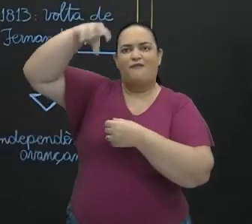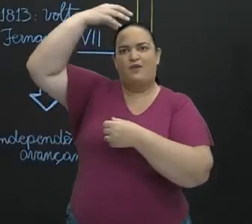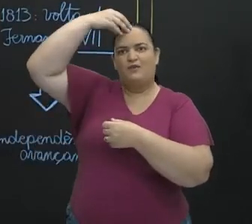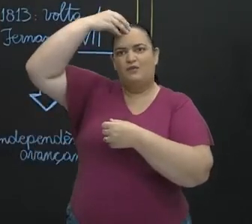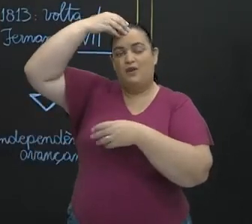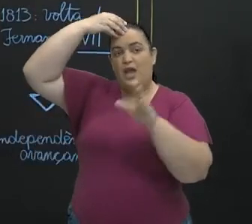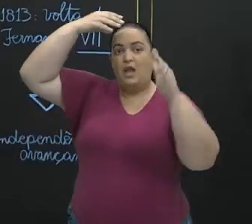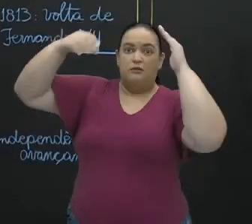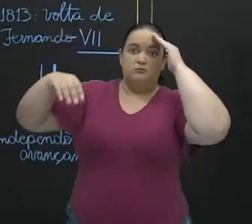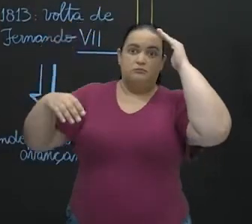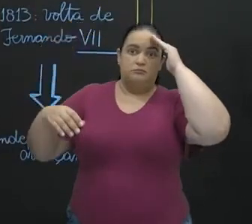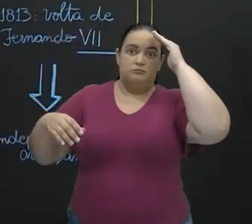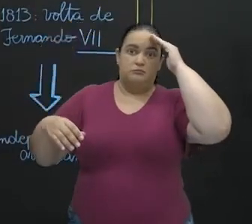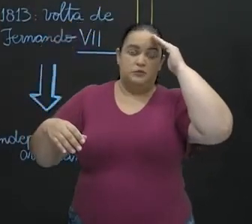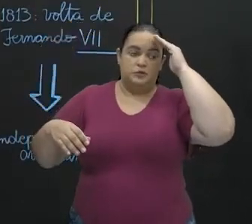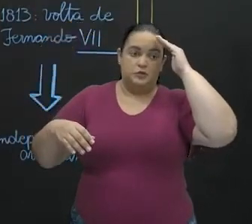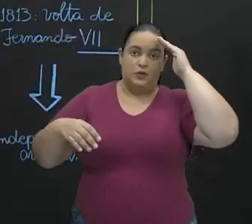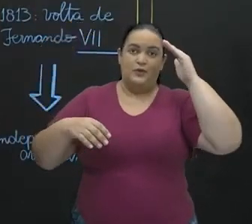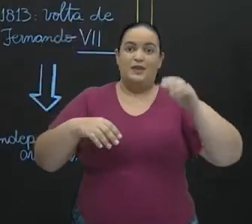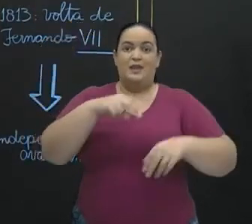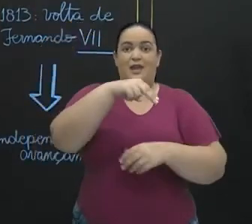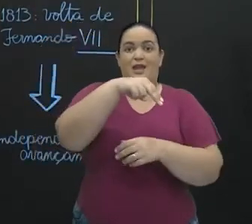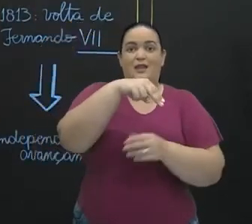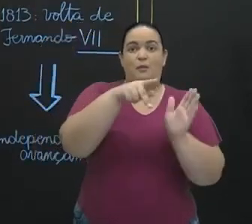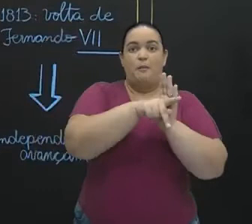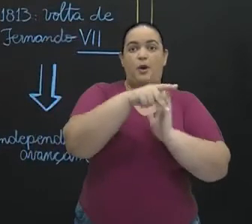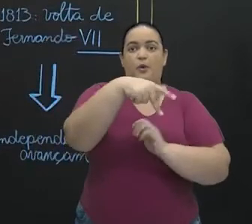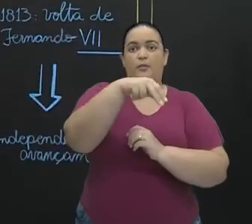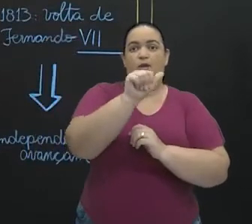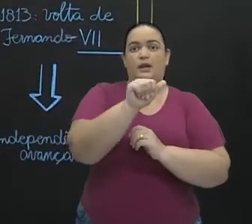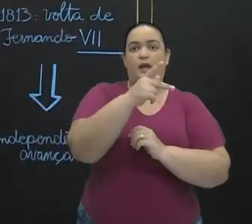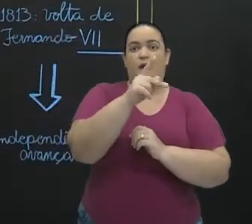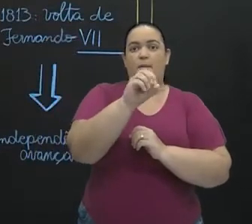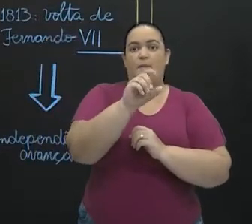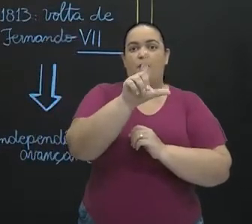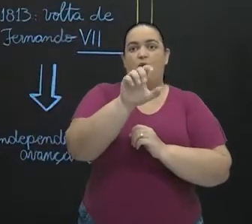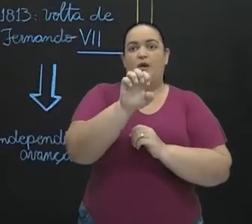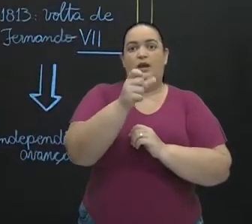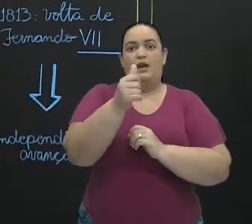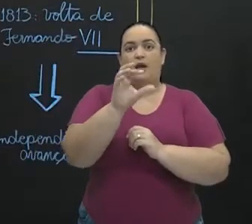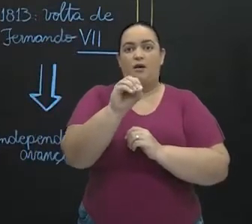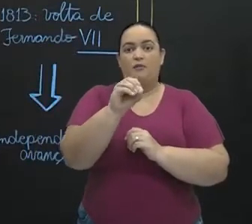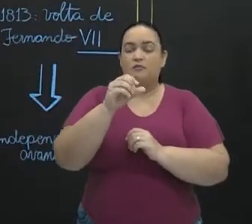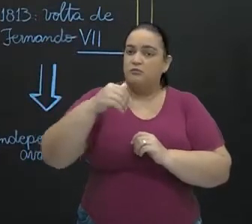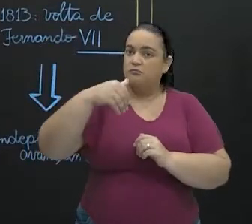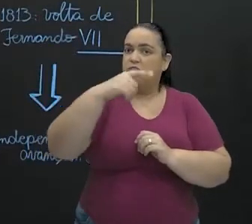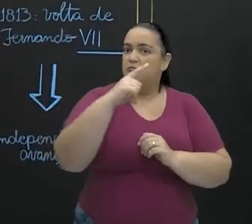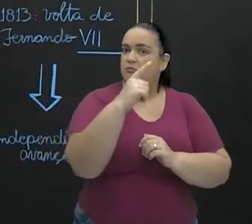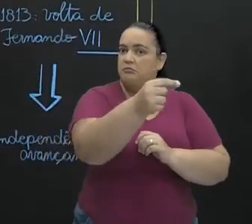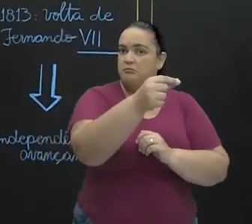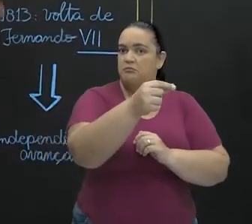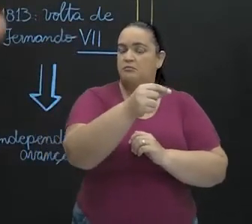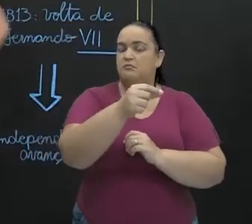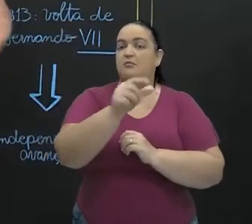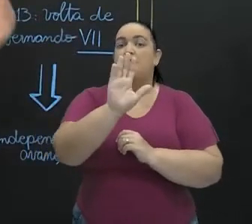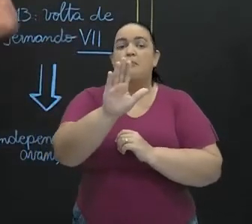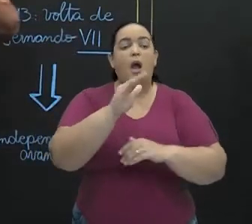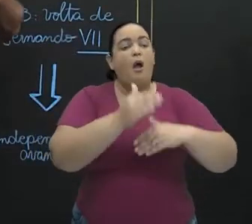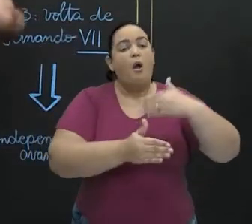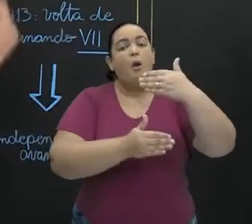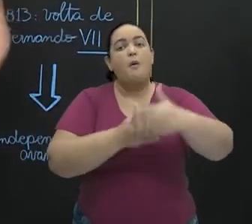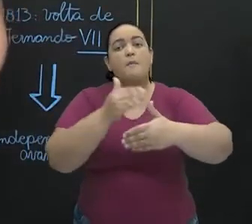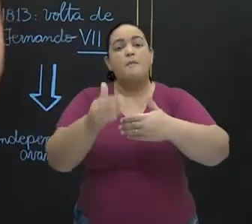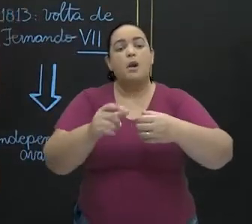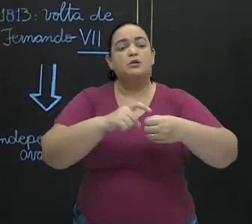tropas napoleônicas, os processos de independência, muitos já tinham começado, eles avançam, eles continuam,